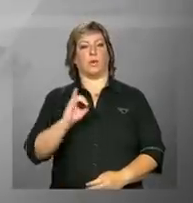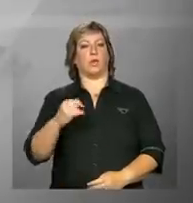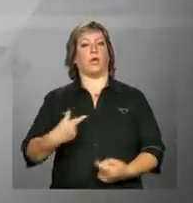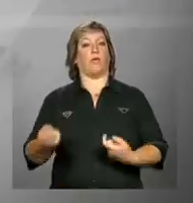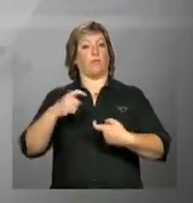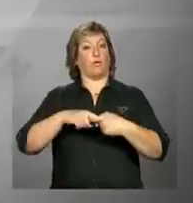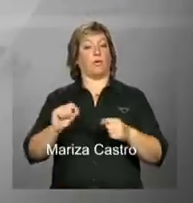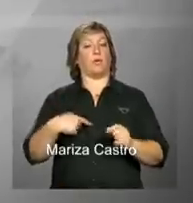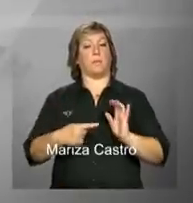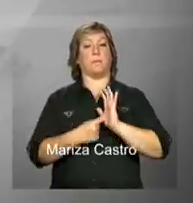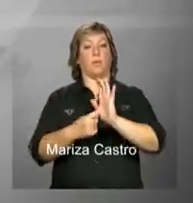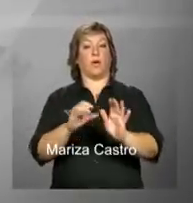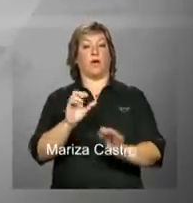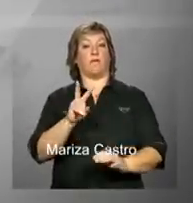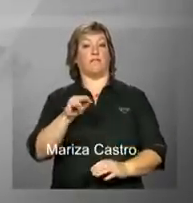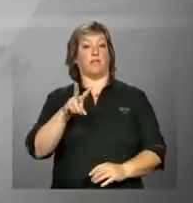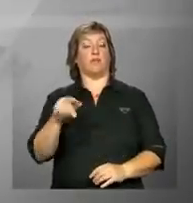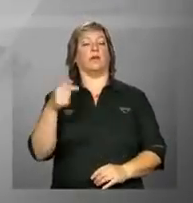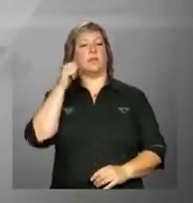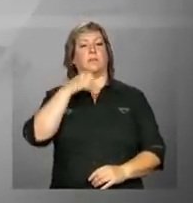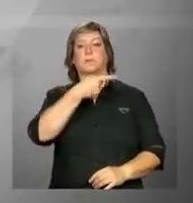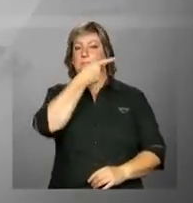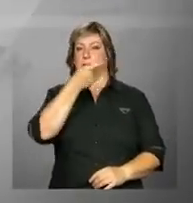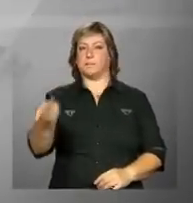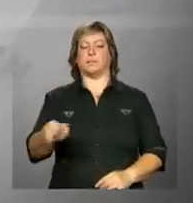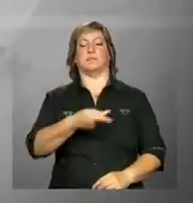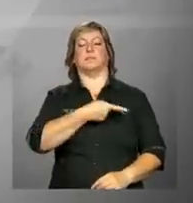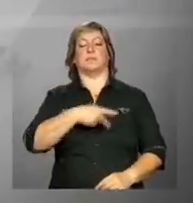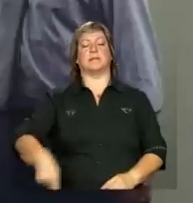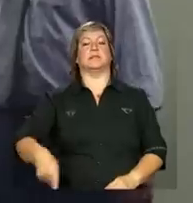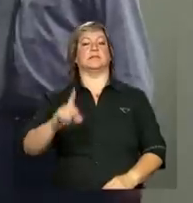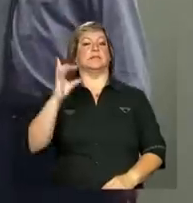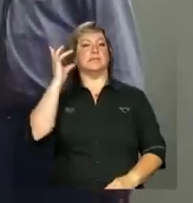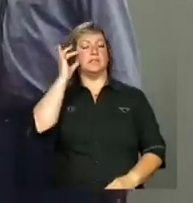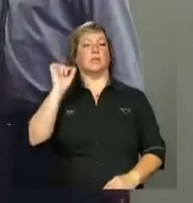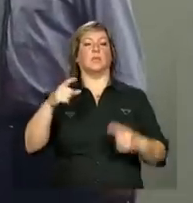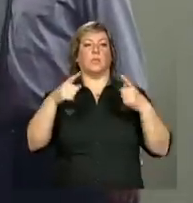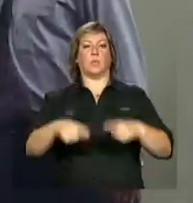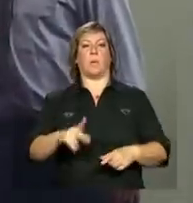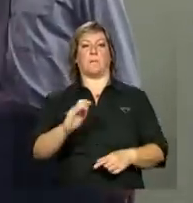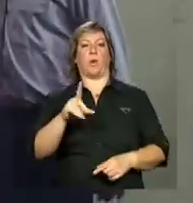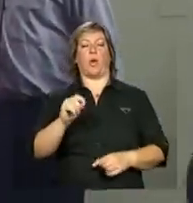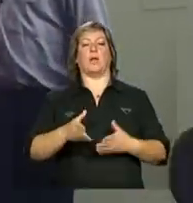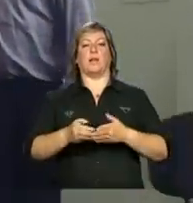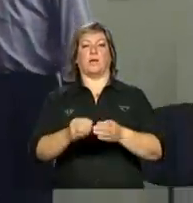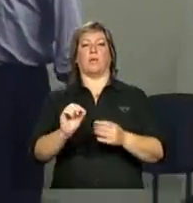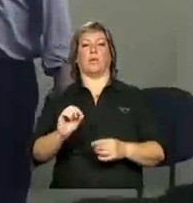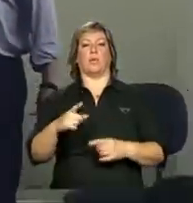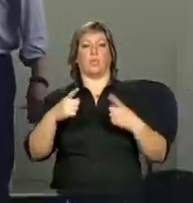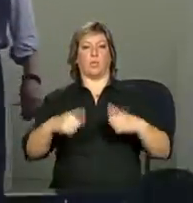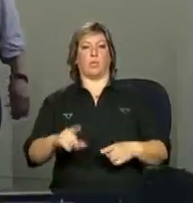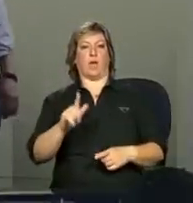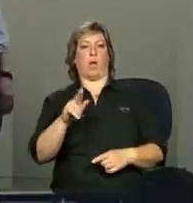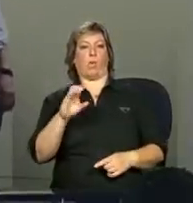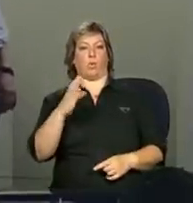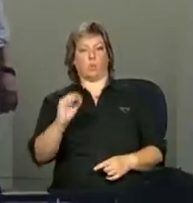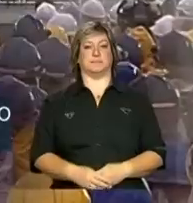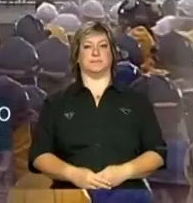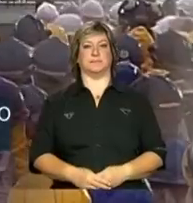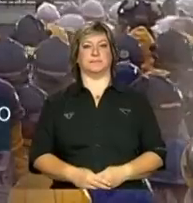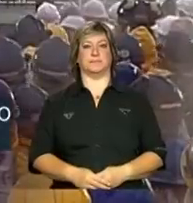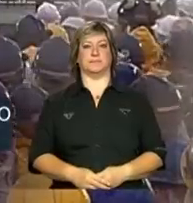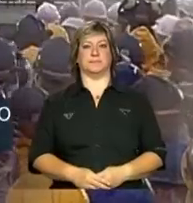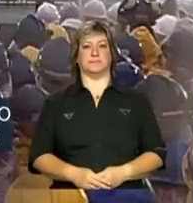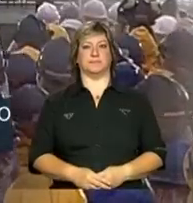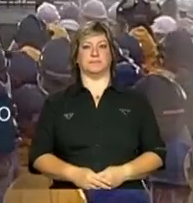Voltamos a transmitir ao vivo a visita da presidenta Dima Rousseff ao polo naval gaúcho no município de Rio Grande, no Rio Grande do Sul